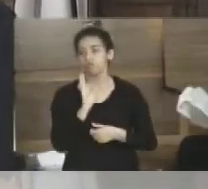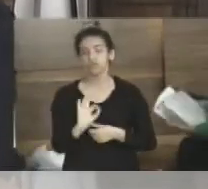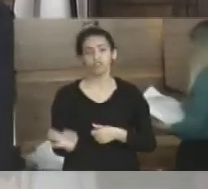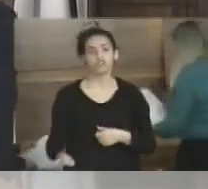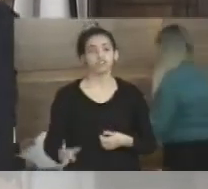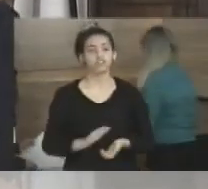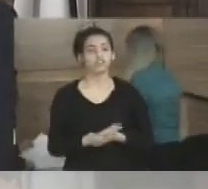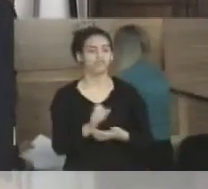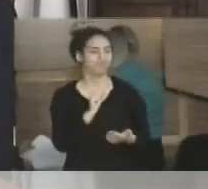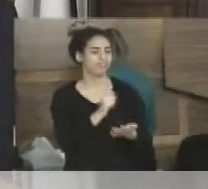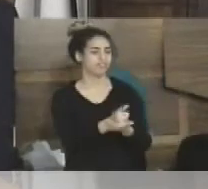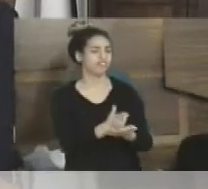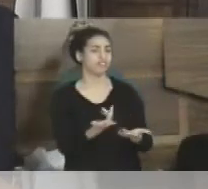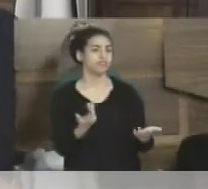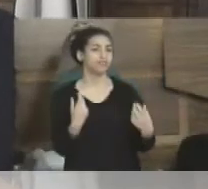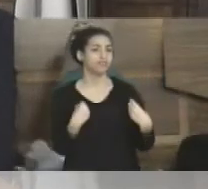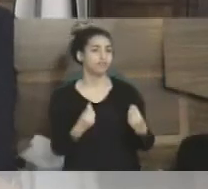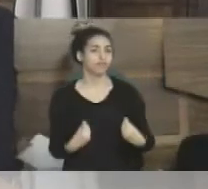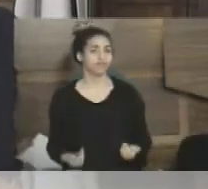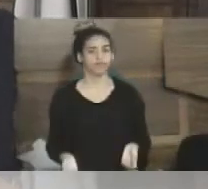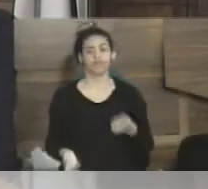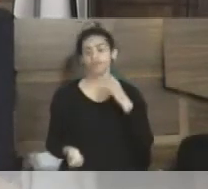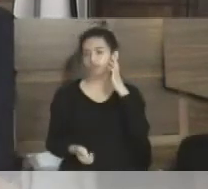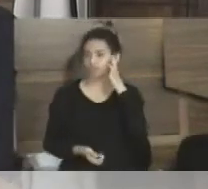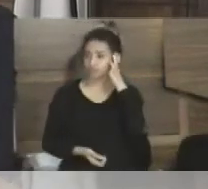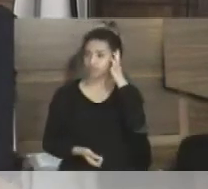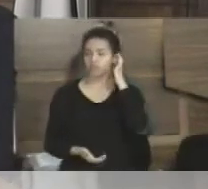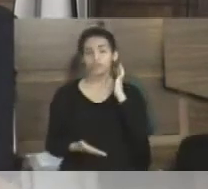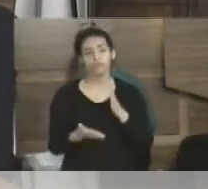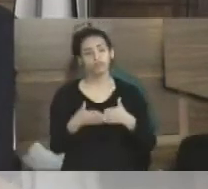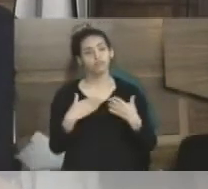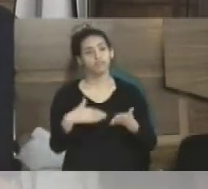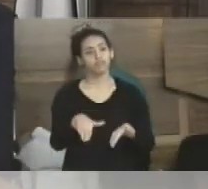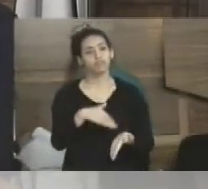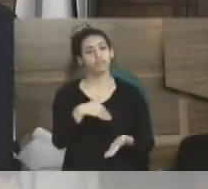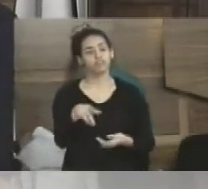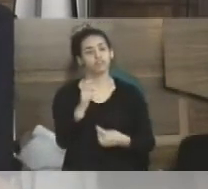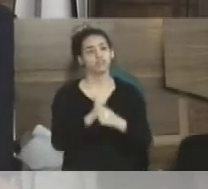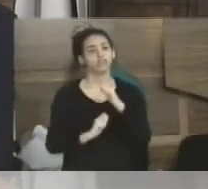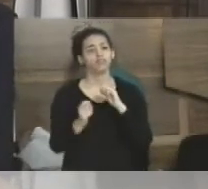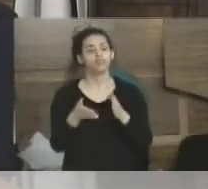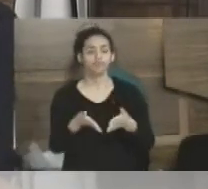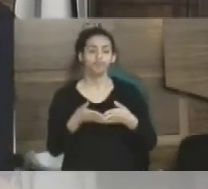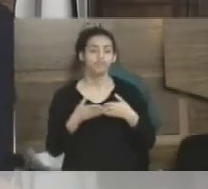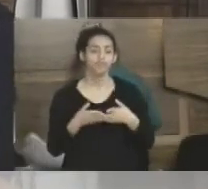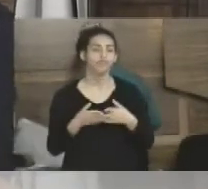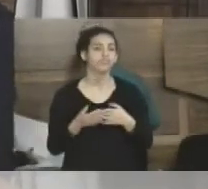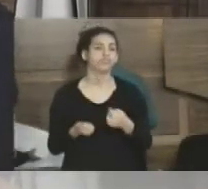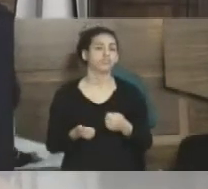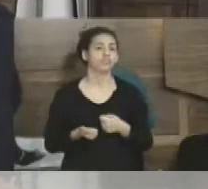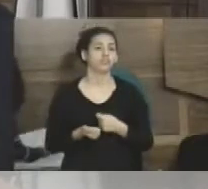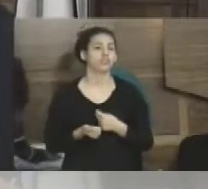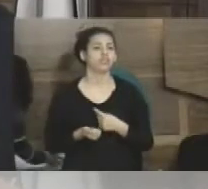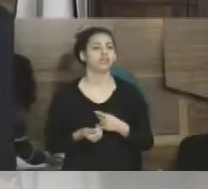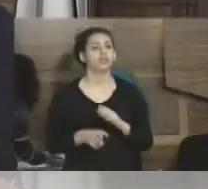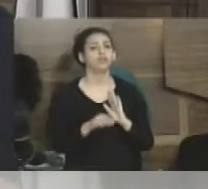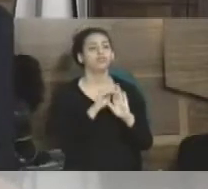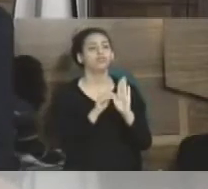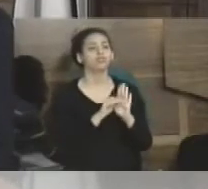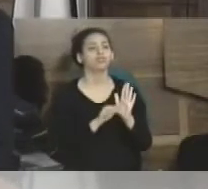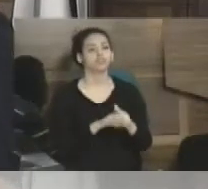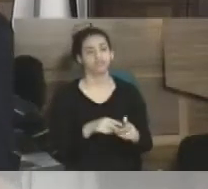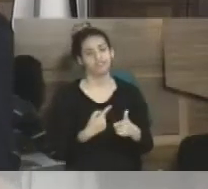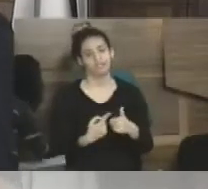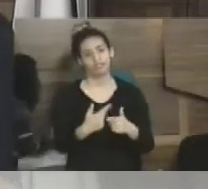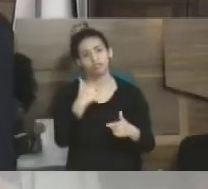ah, grava, vou pagar para quê? Deve ser isso que ele pensa. Então, senhor secretário de Finanças, por favor, coloque essas decisões em dia, porque